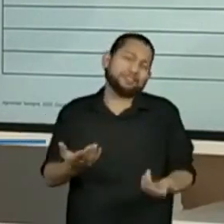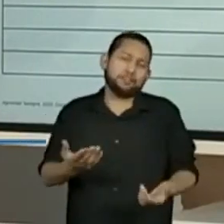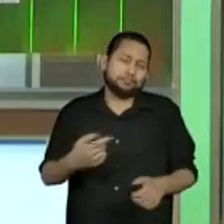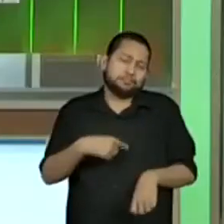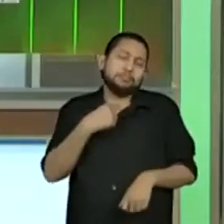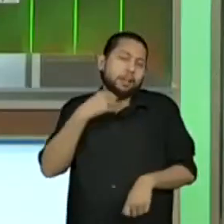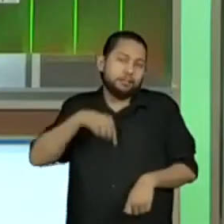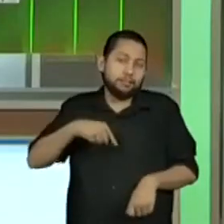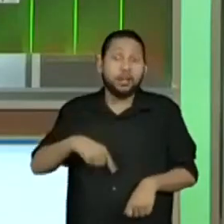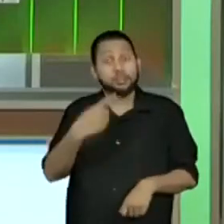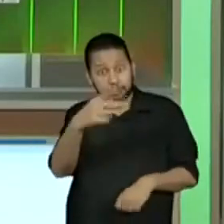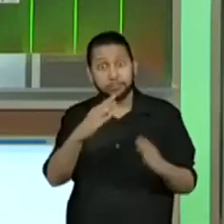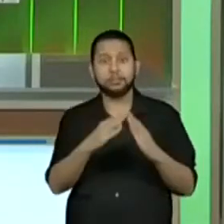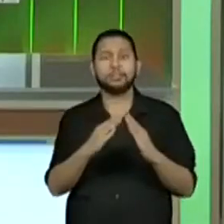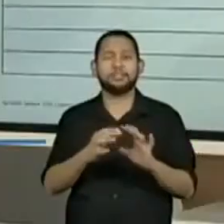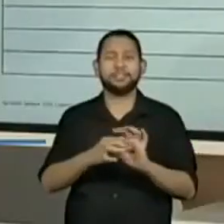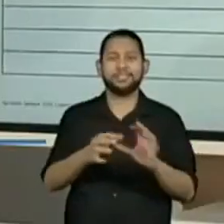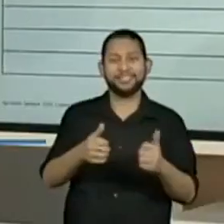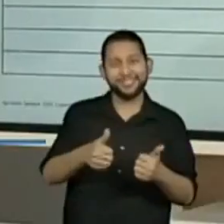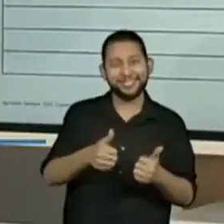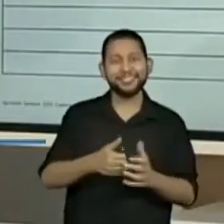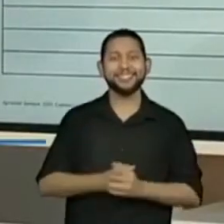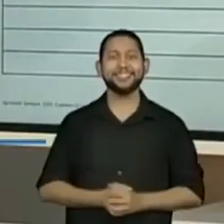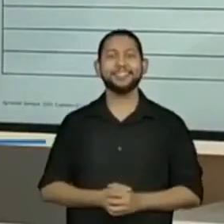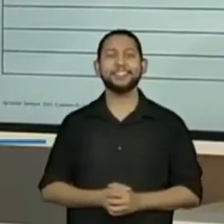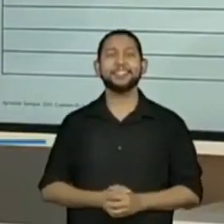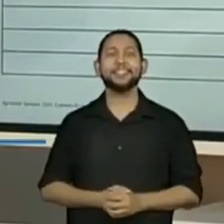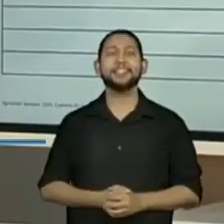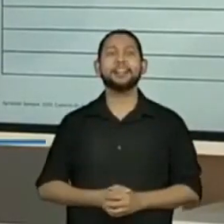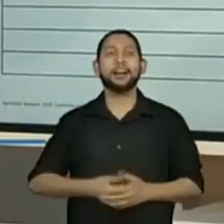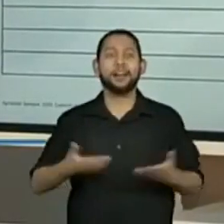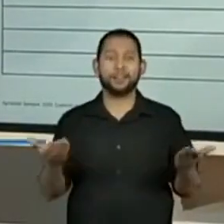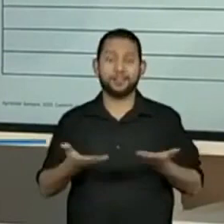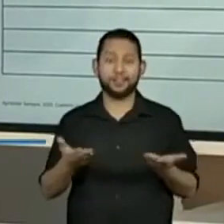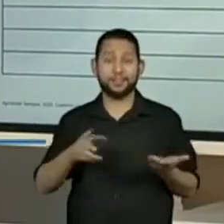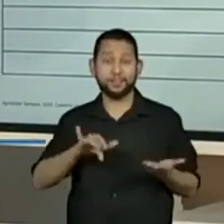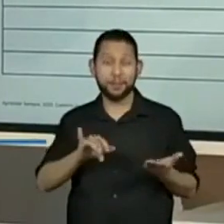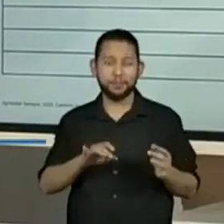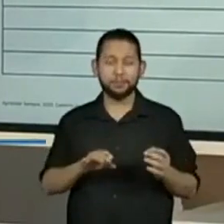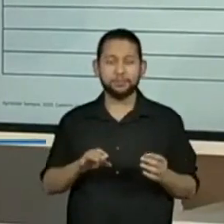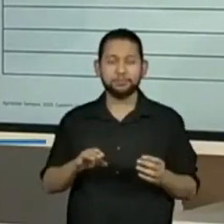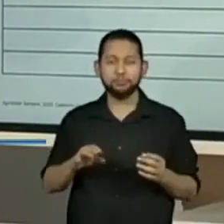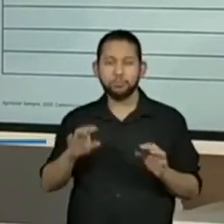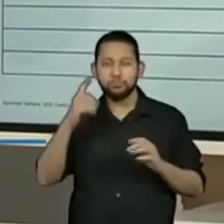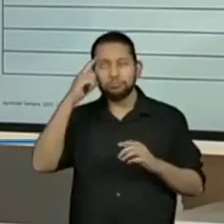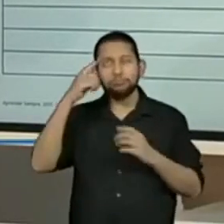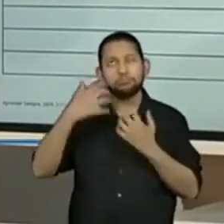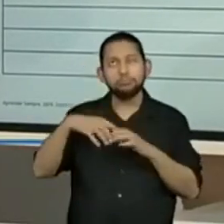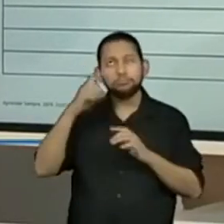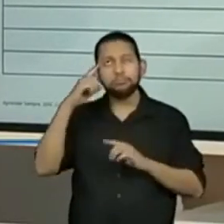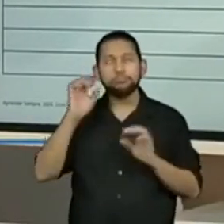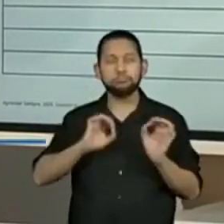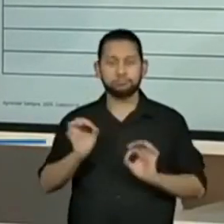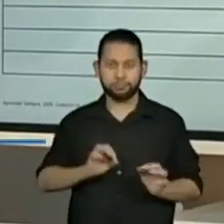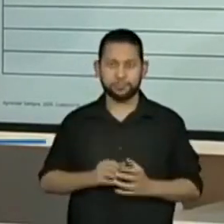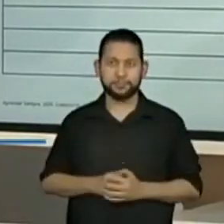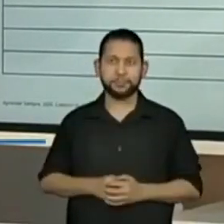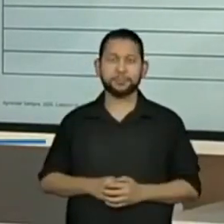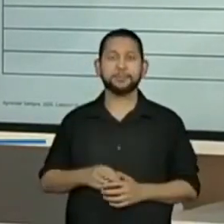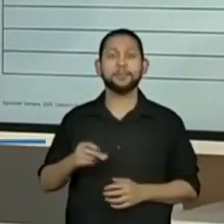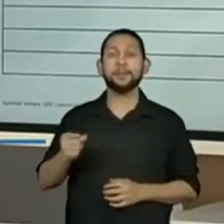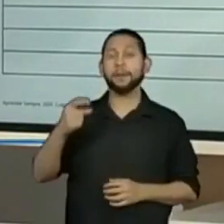gente ia gastar muito tempo. A gente vai fazer isso organizando essas informações da seguinte maneira. Vamos